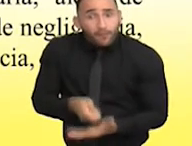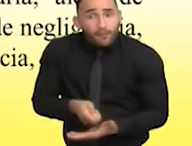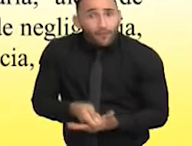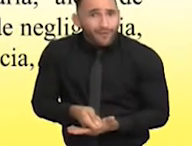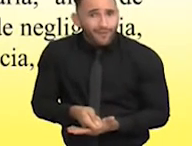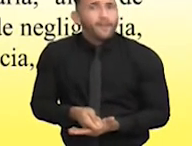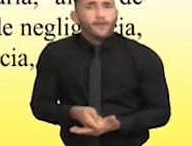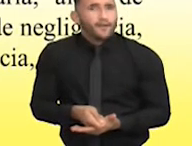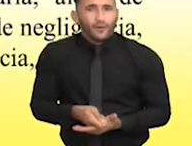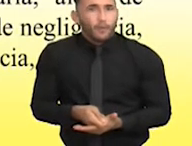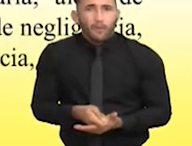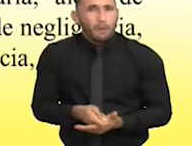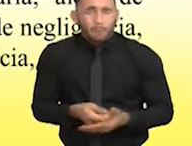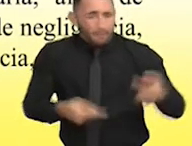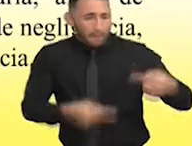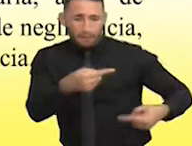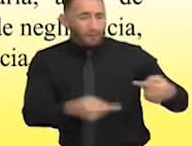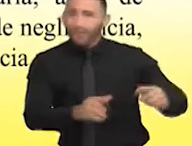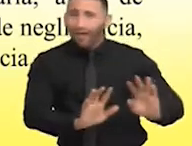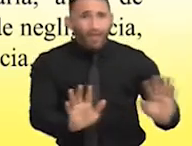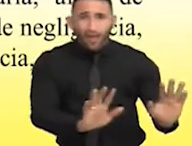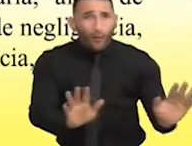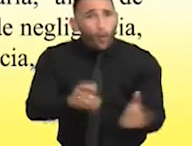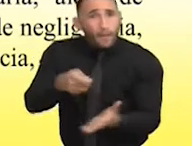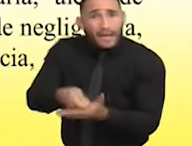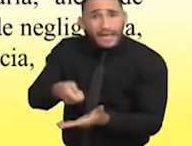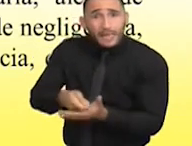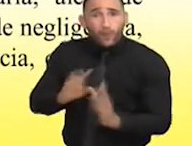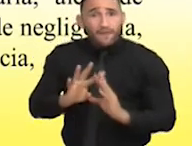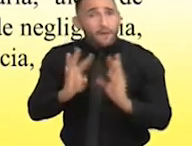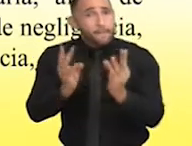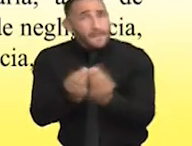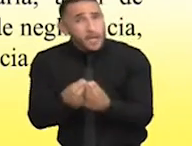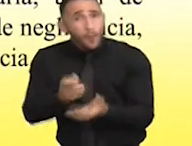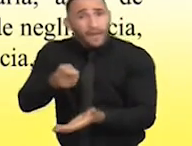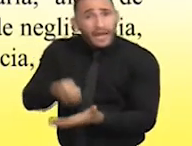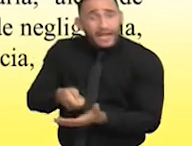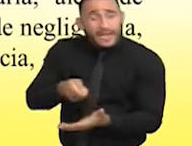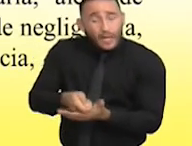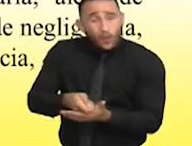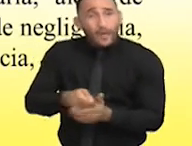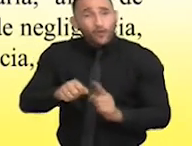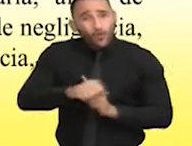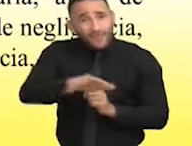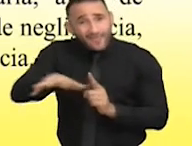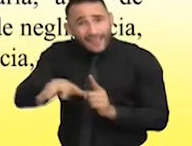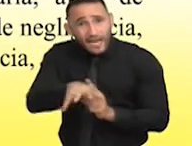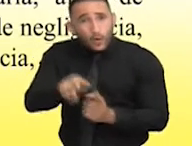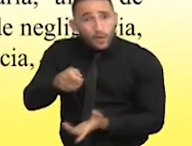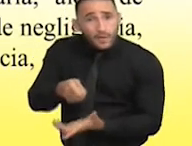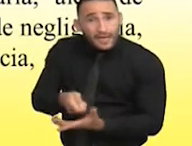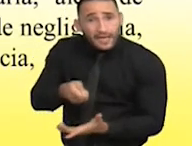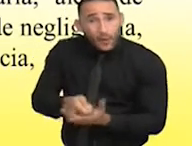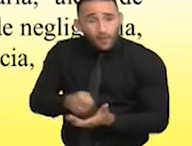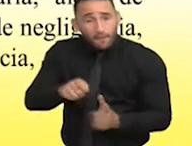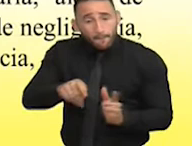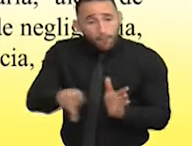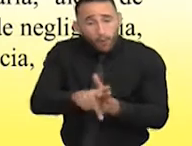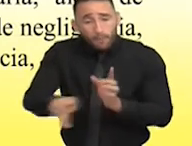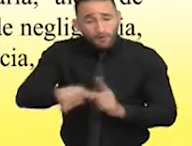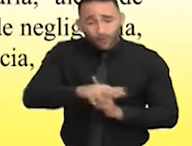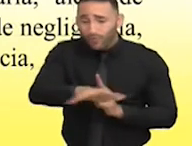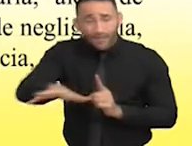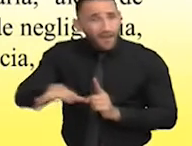Dever é inquestionável. É dever da família, da sociedade e do Estado. E quando o legislador constituinte,